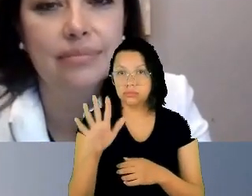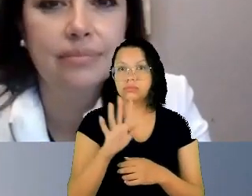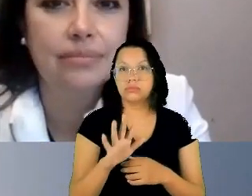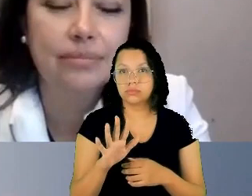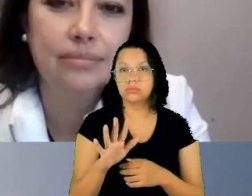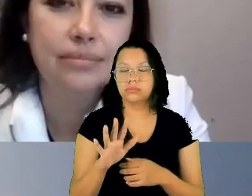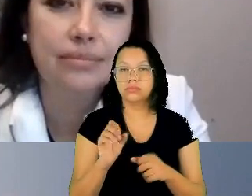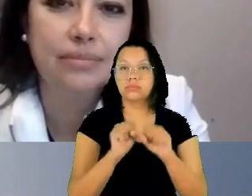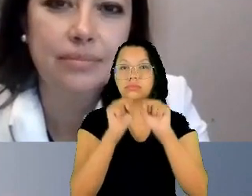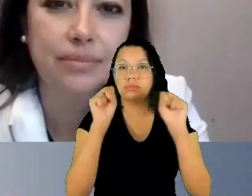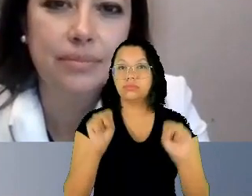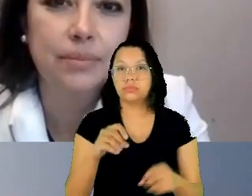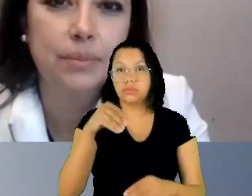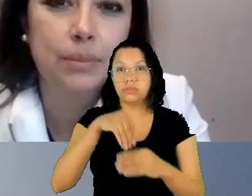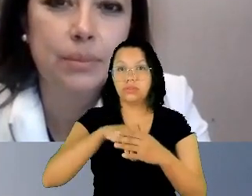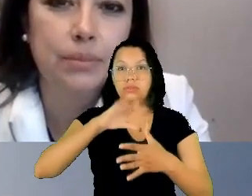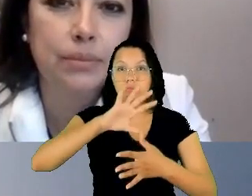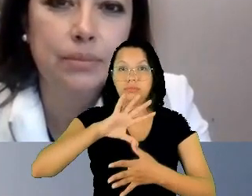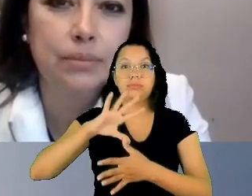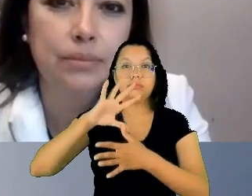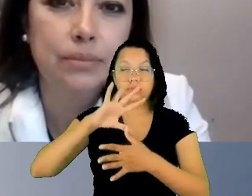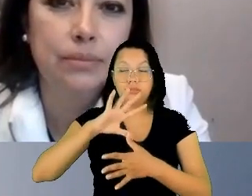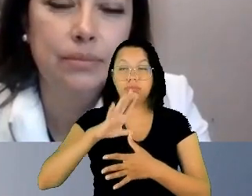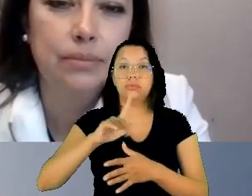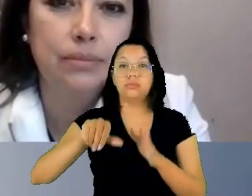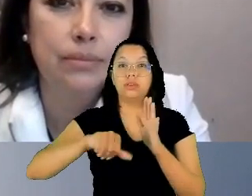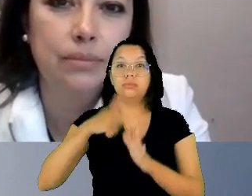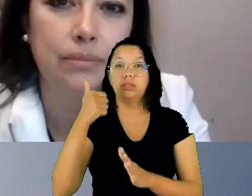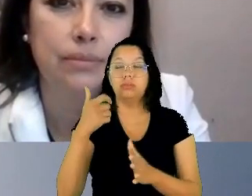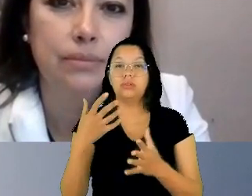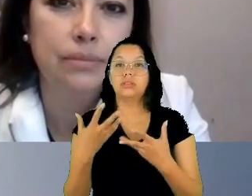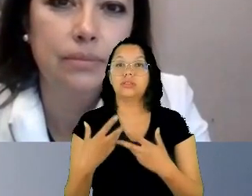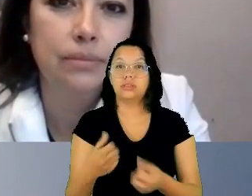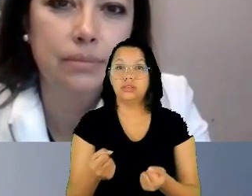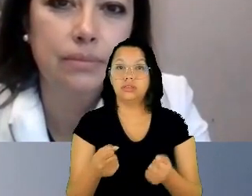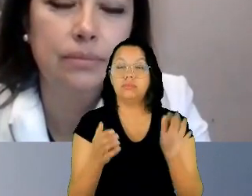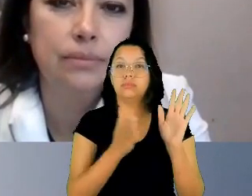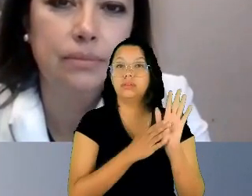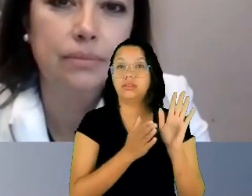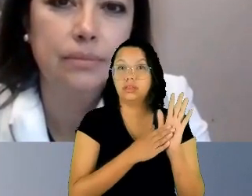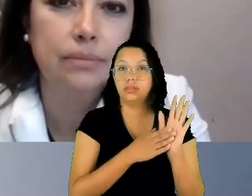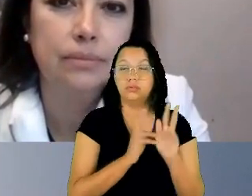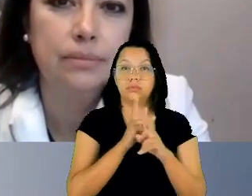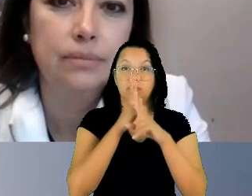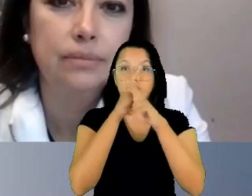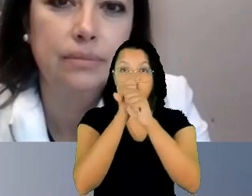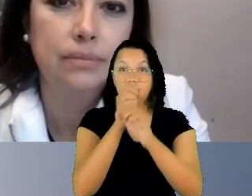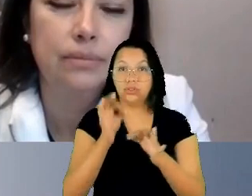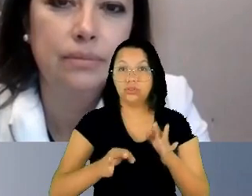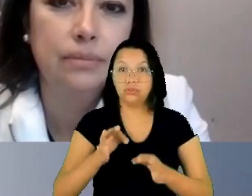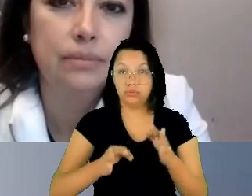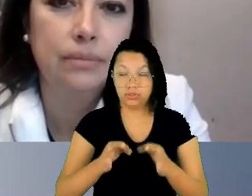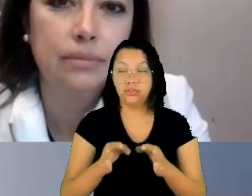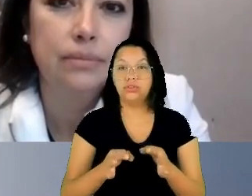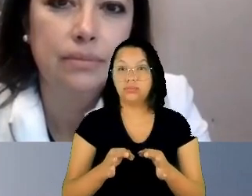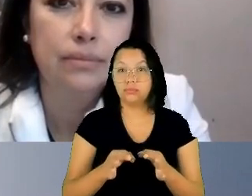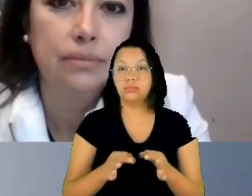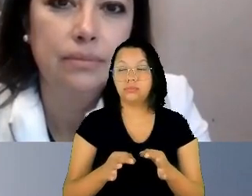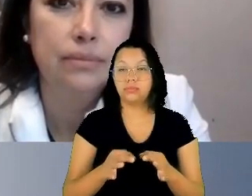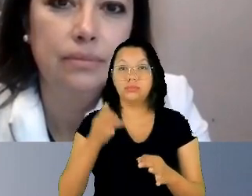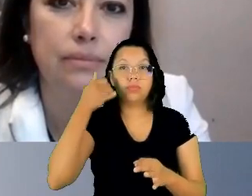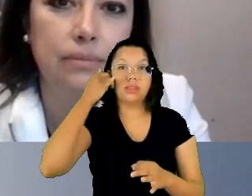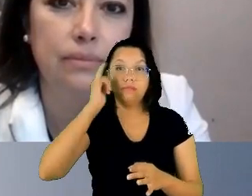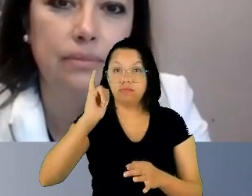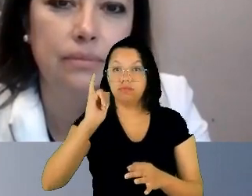um tratado com força jurídica vinculante, que é a Convenção Interamericana para Prevenir, Punir, Erradicar a Violência contra as Mulheres.